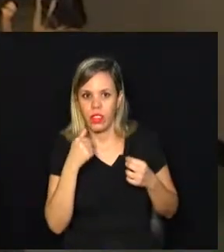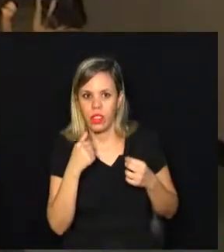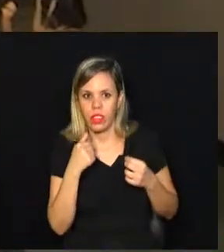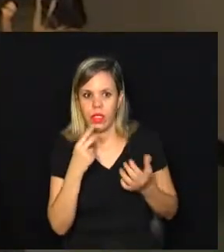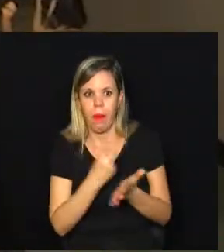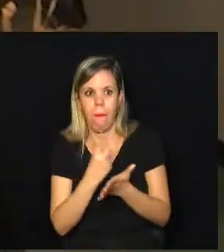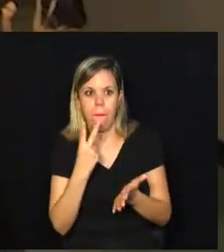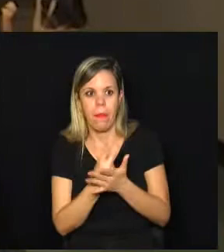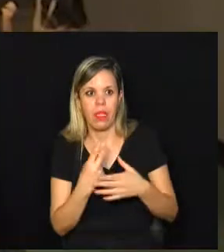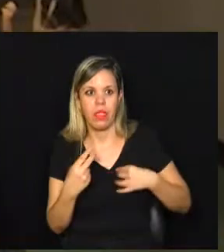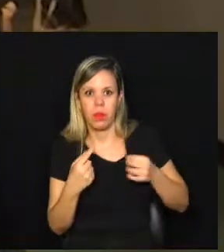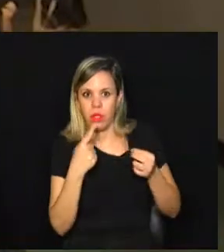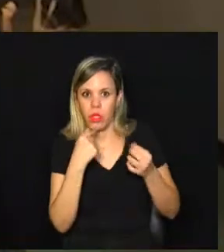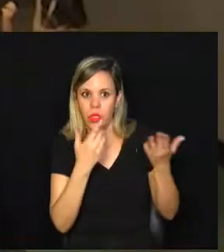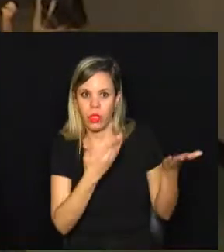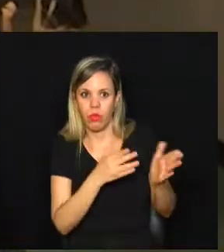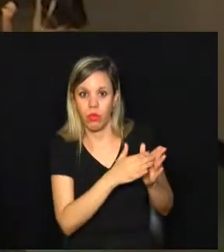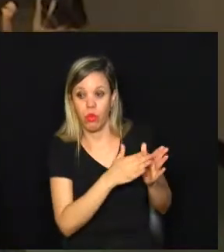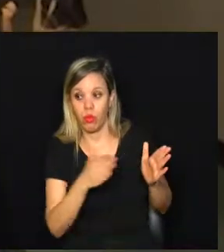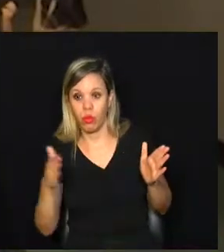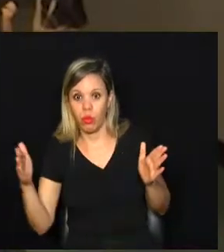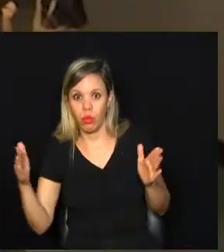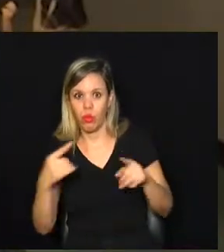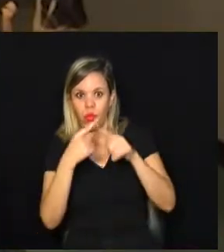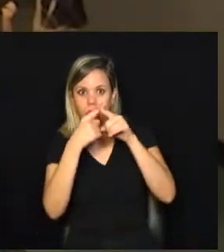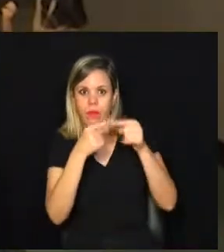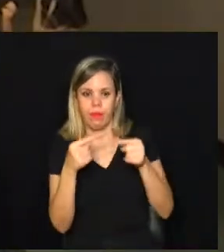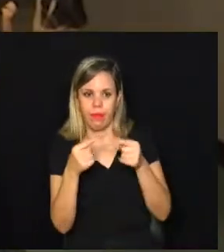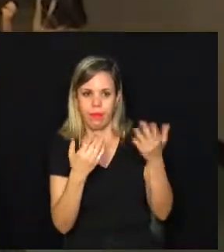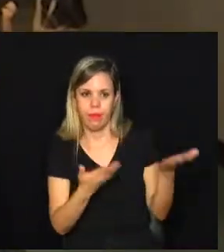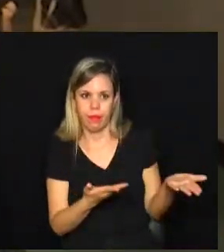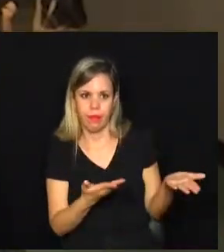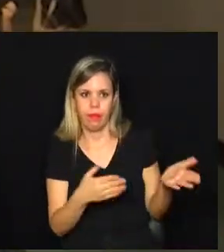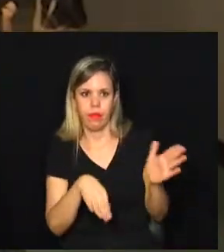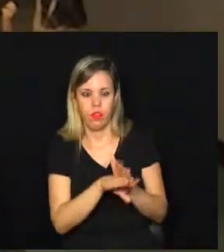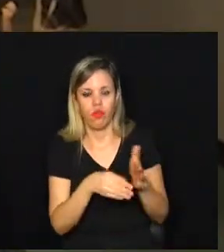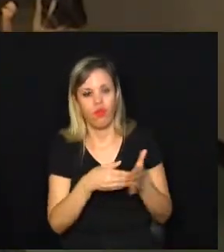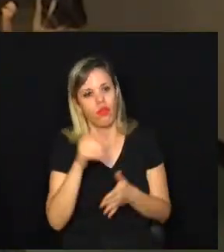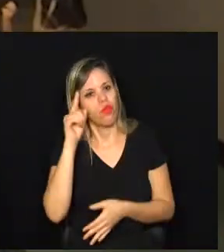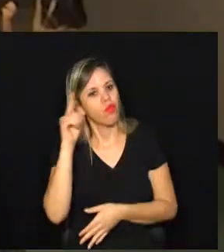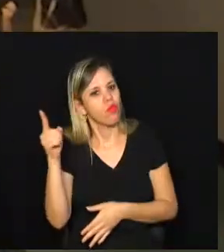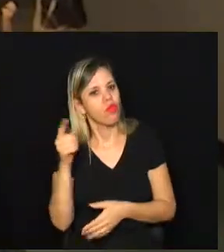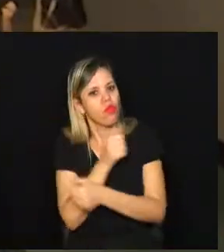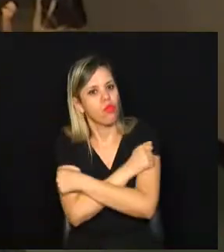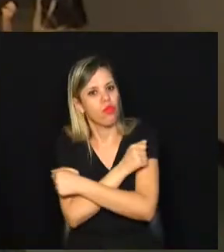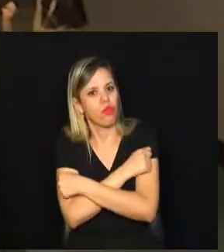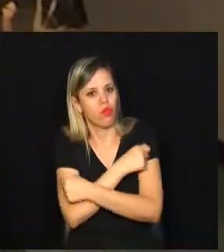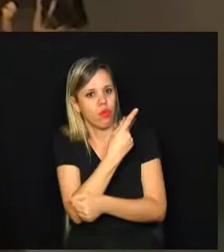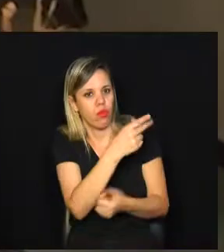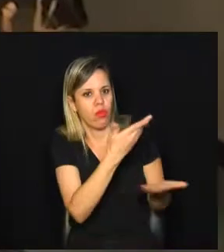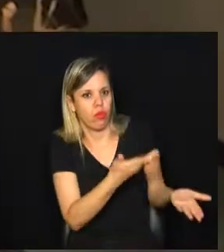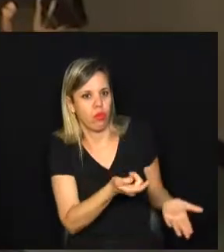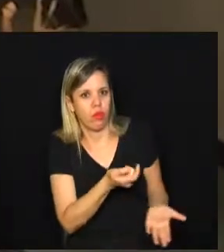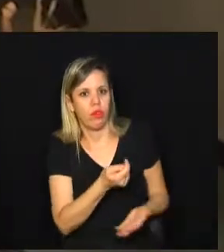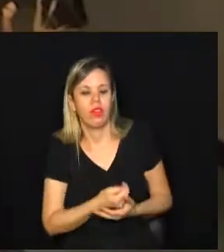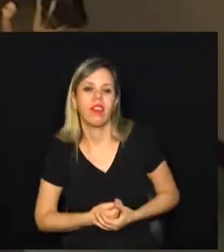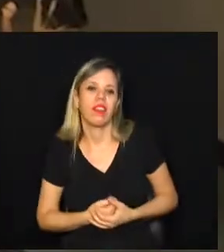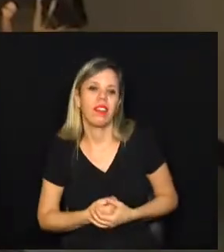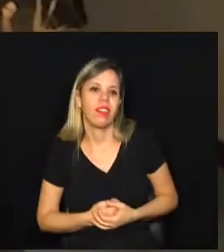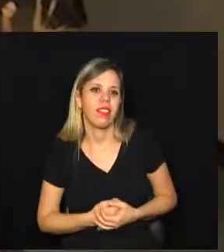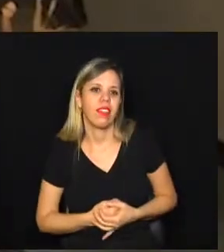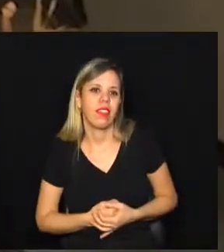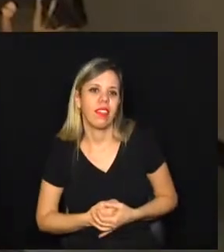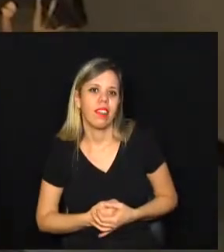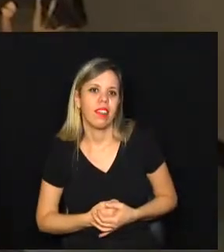a mesma camiseta vermelha ao longo do campeonato. Então chegou no último dia para abraçar ele, falei, quase que eu...